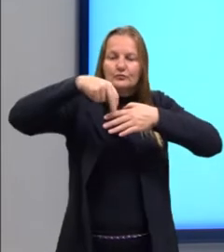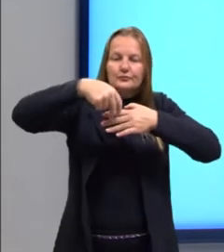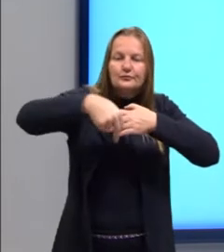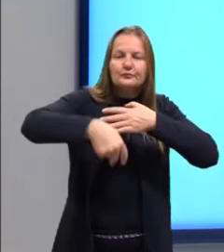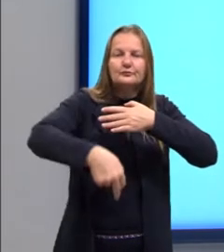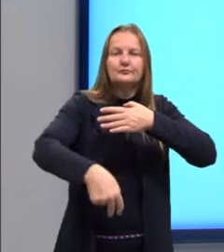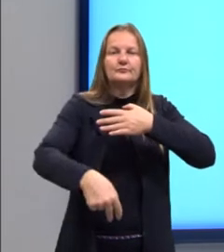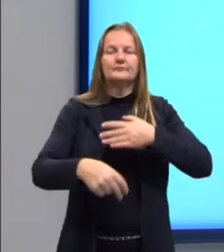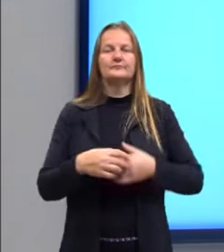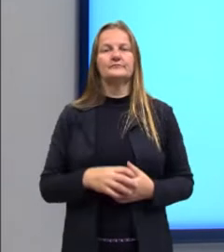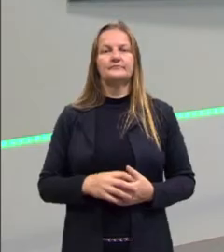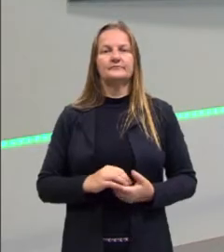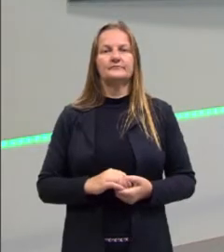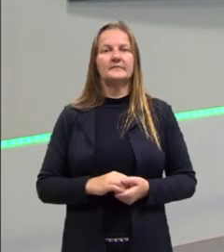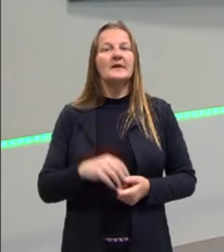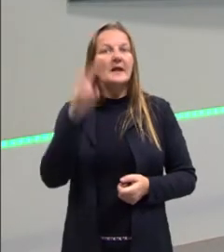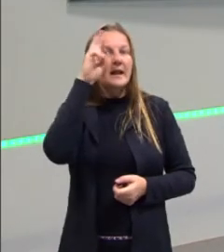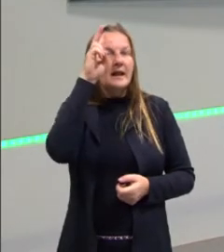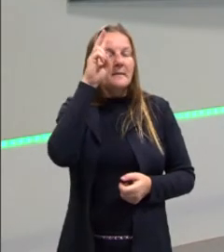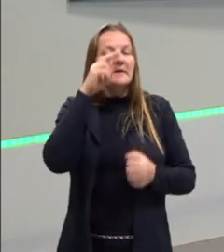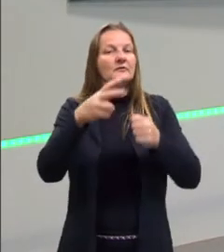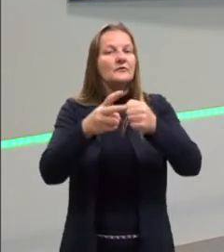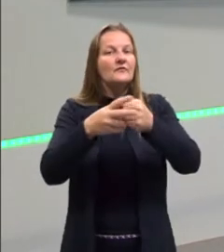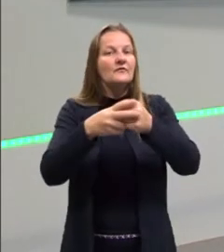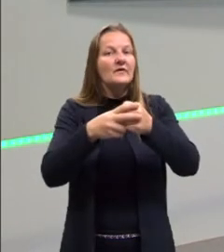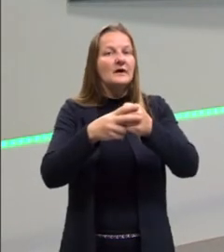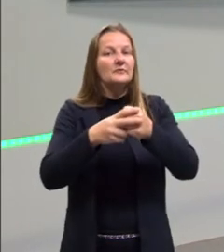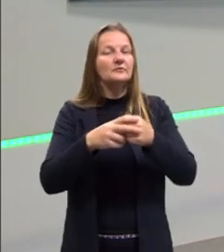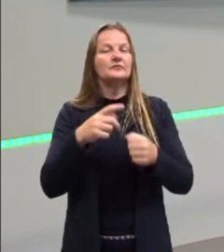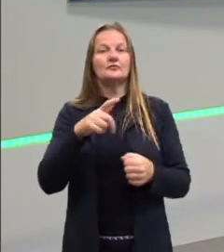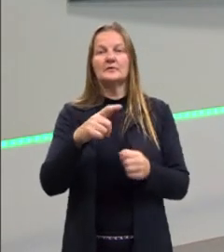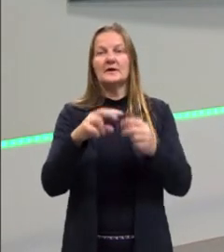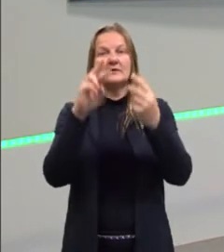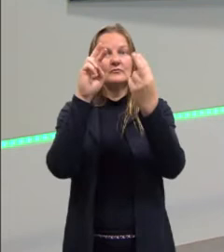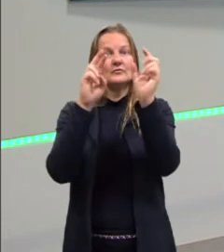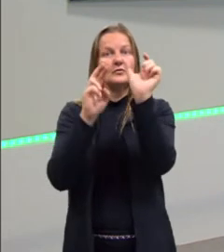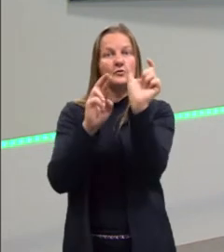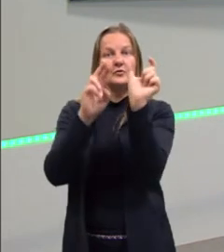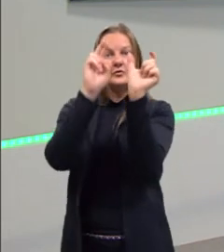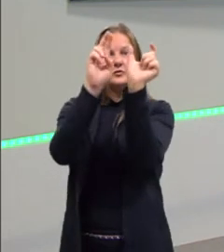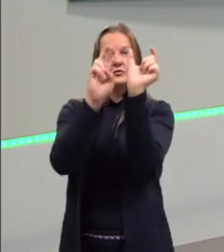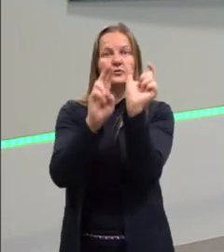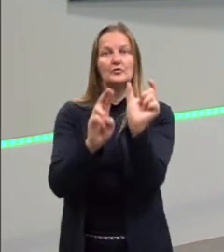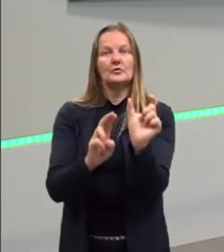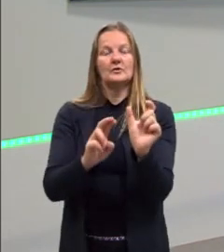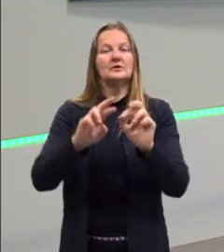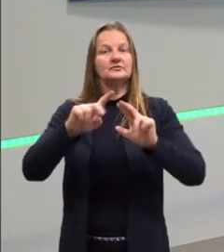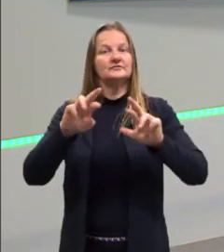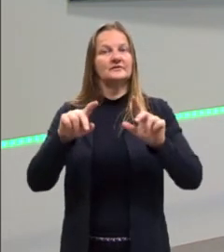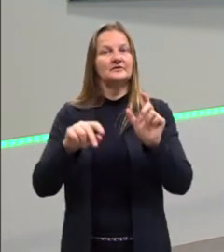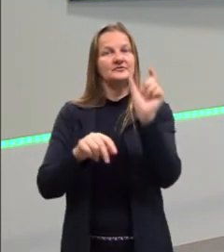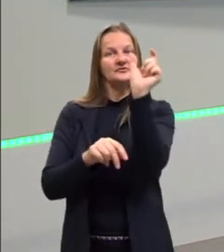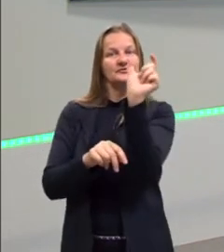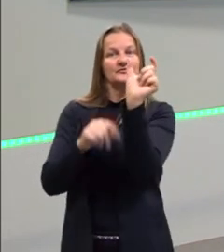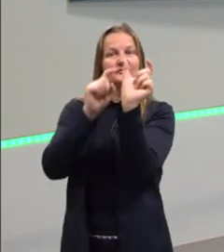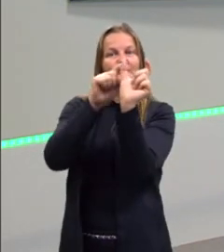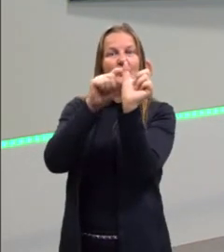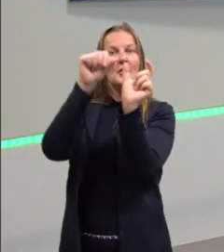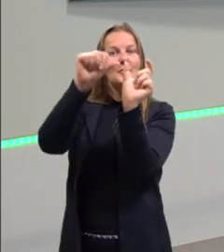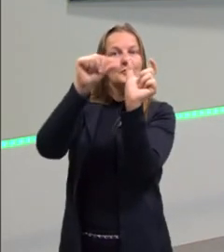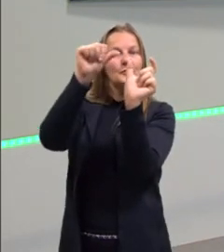Lembrando que os verbos irregulares são aqueles que a gente mexe na raiz, medida,